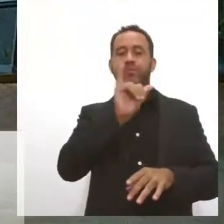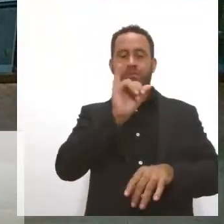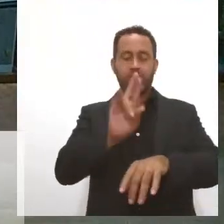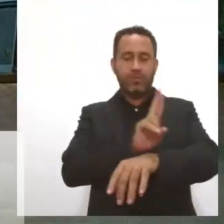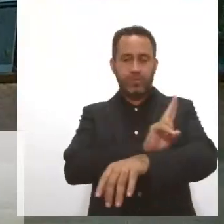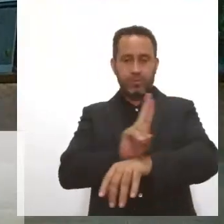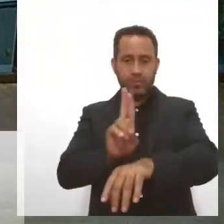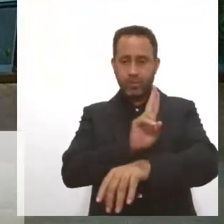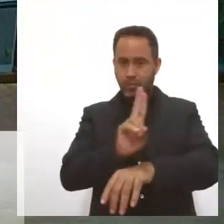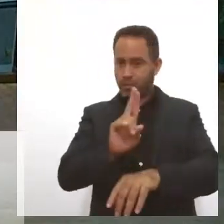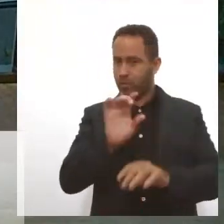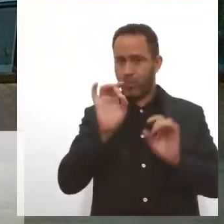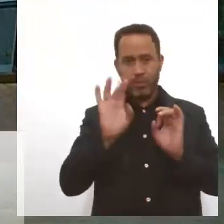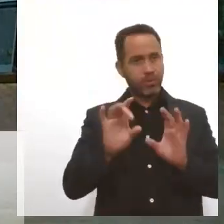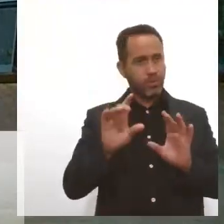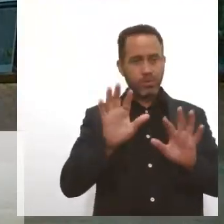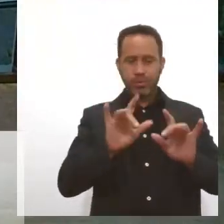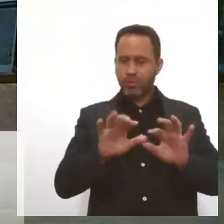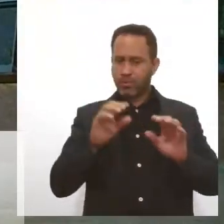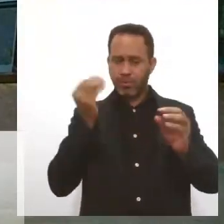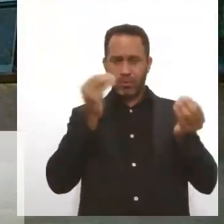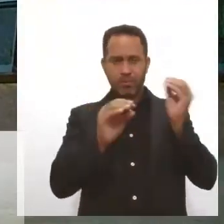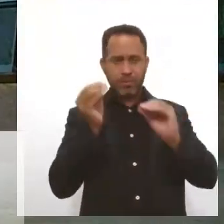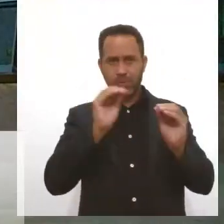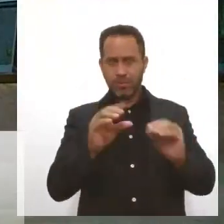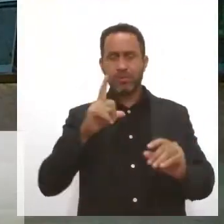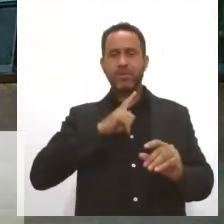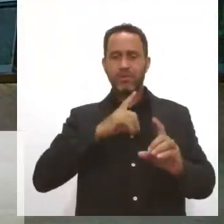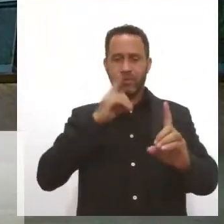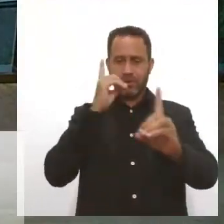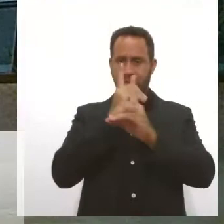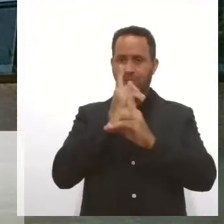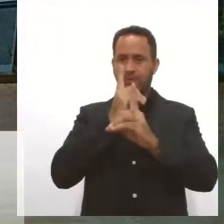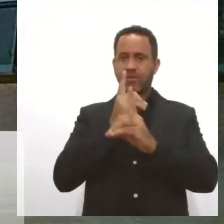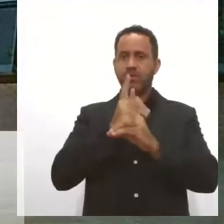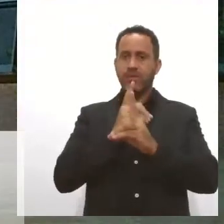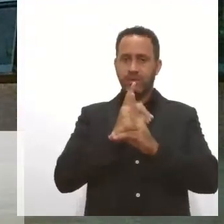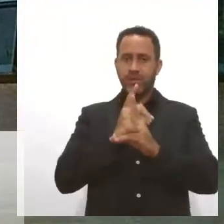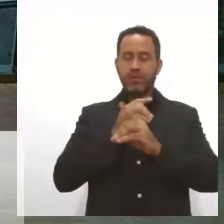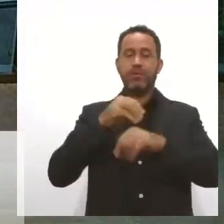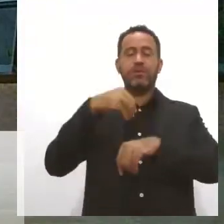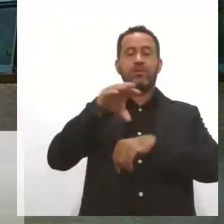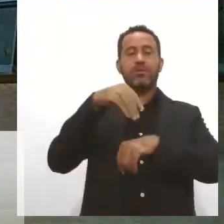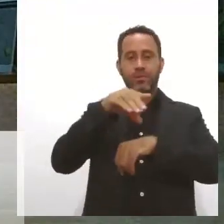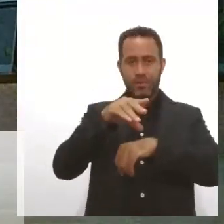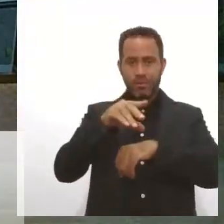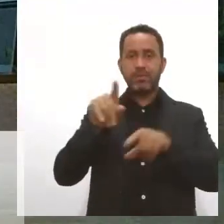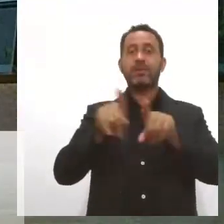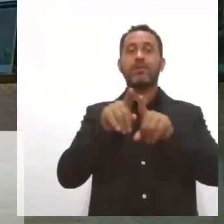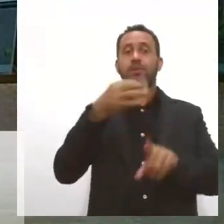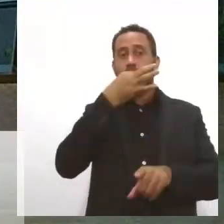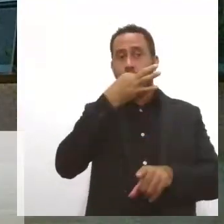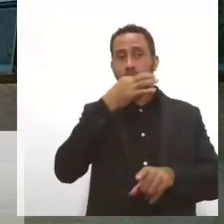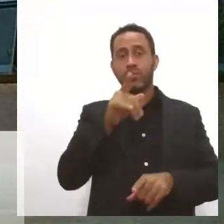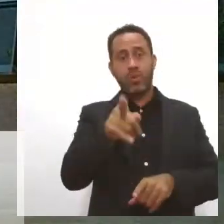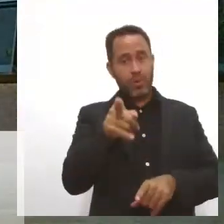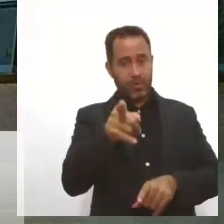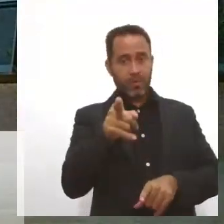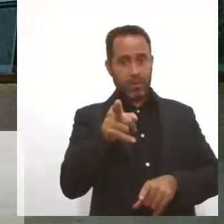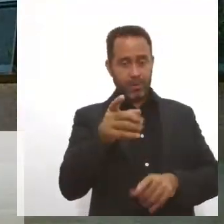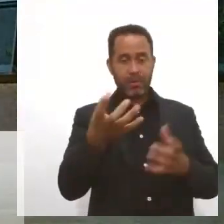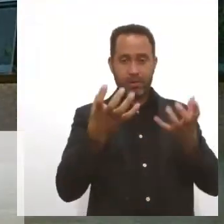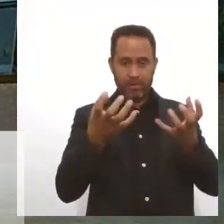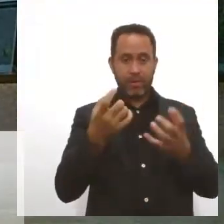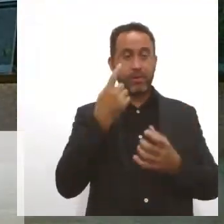canal no YouTube é só procurar pelo endereço TV Alese. Se inscreva no canal também. Mande o endereço e mande também sugestões em relação